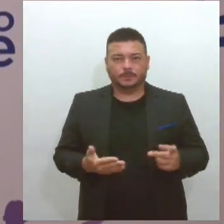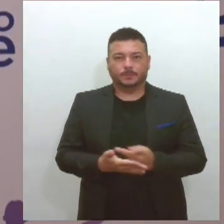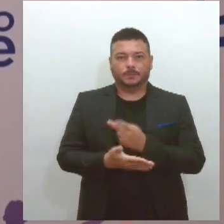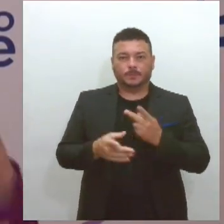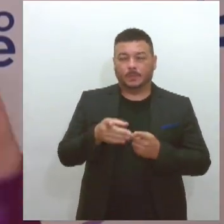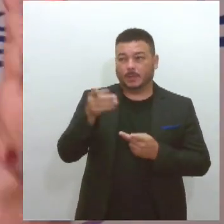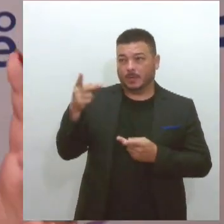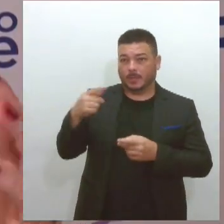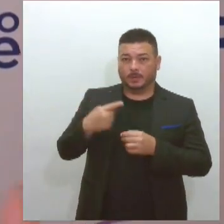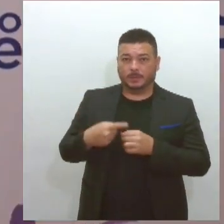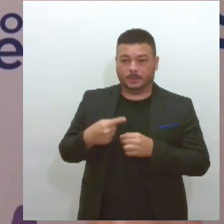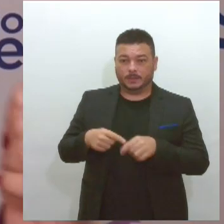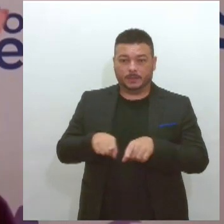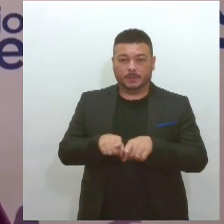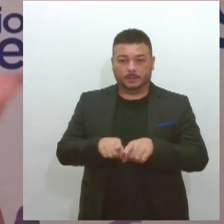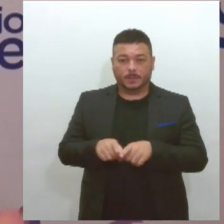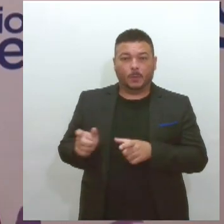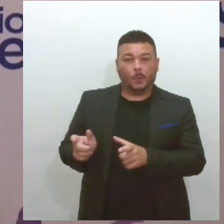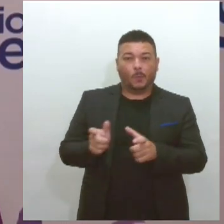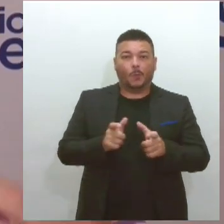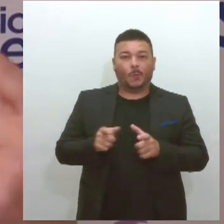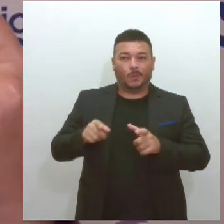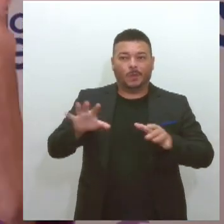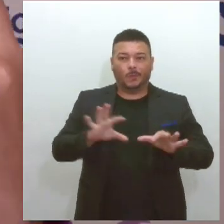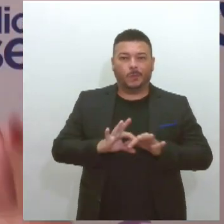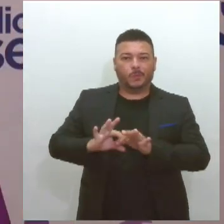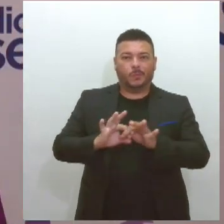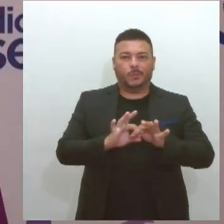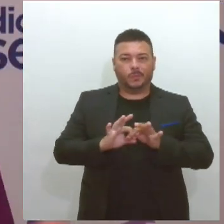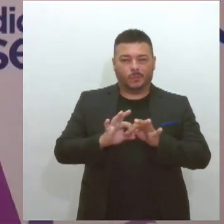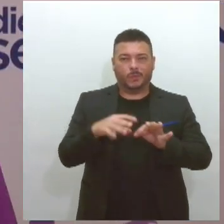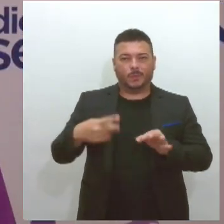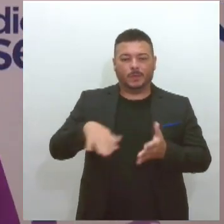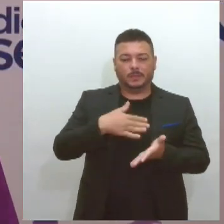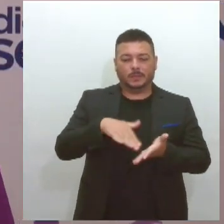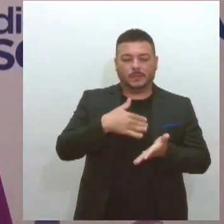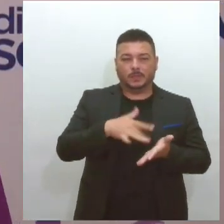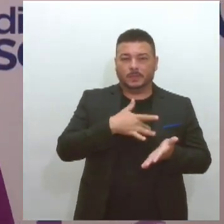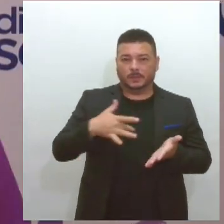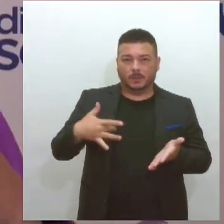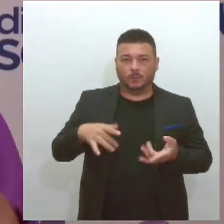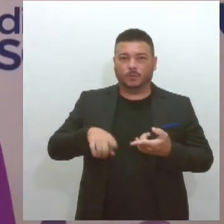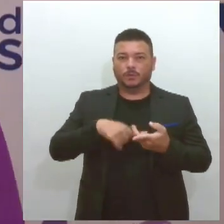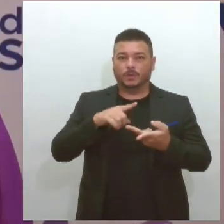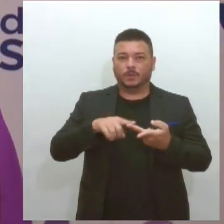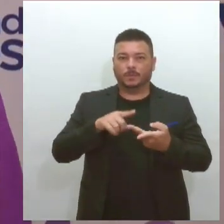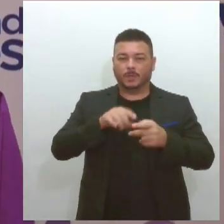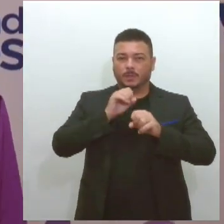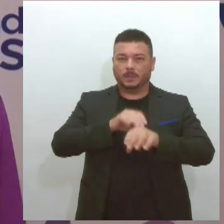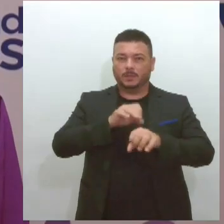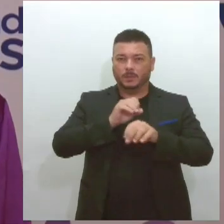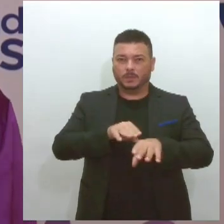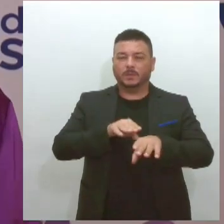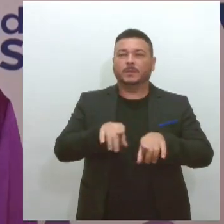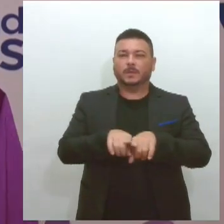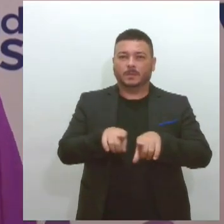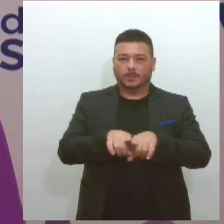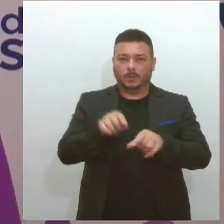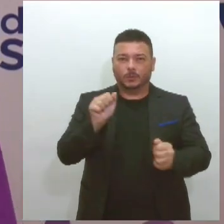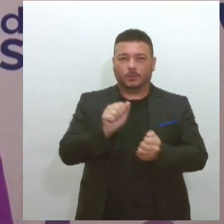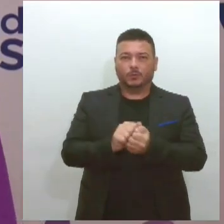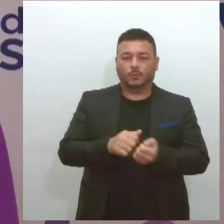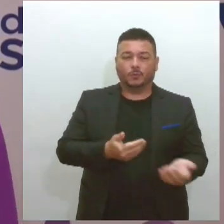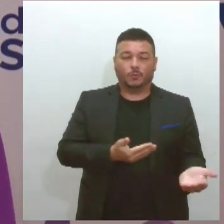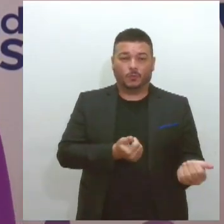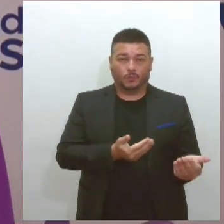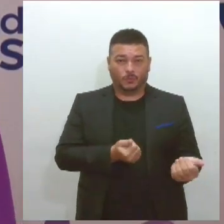onde estamos tendo essa união da Secretaria de Saúde, da Educação e da Assistência Social, junto com os jovens, porque não